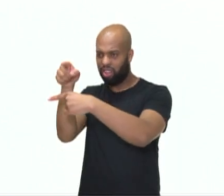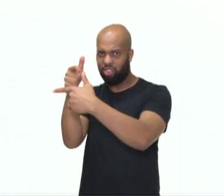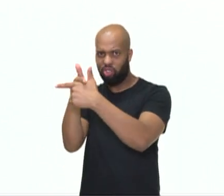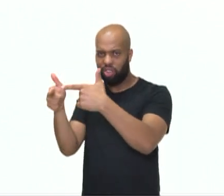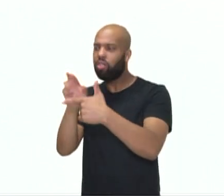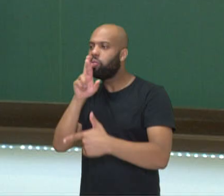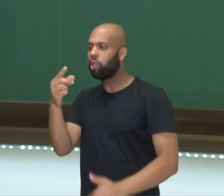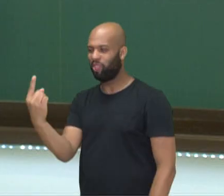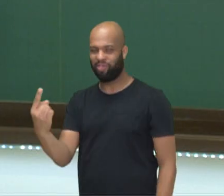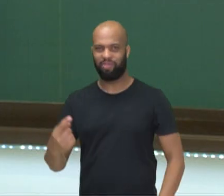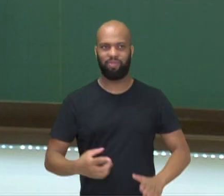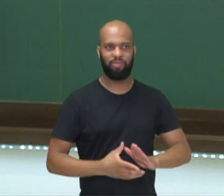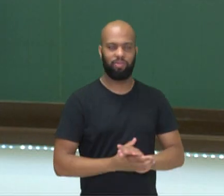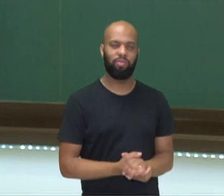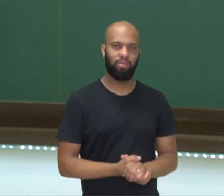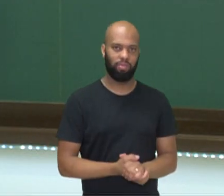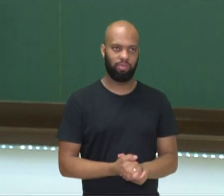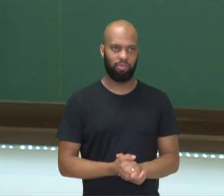Tá?